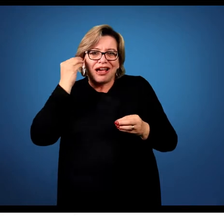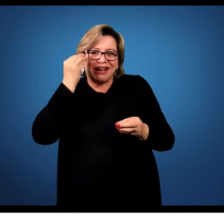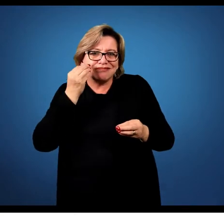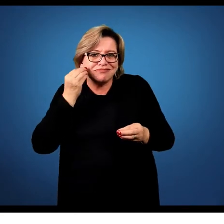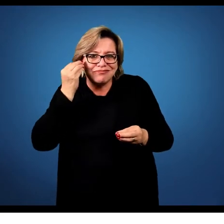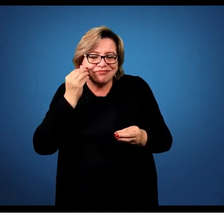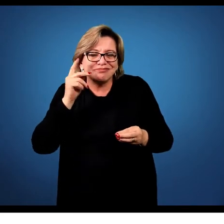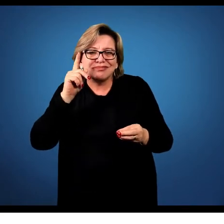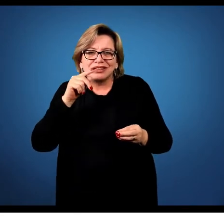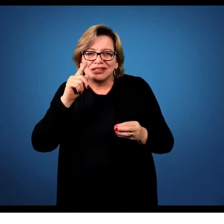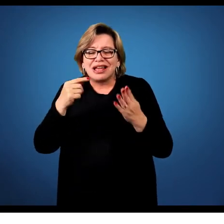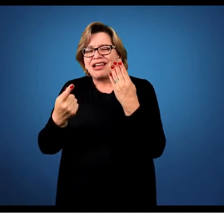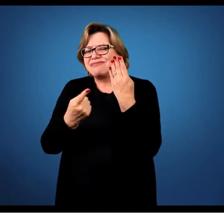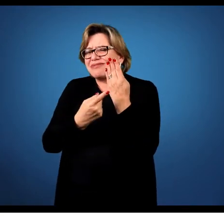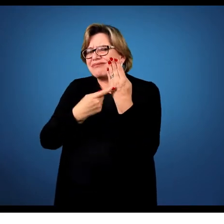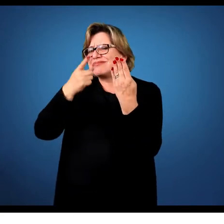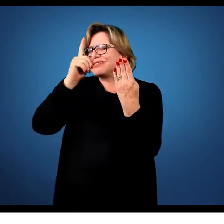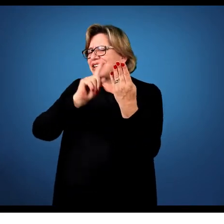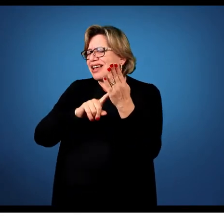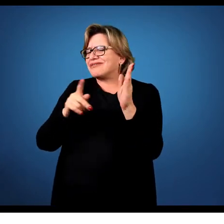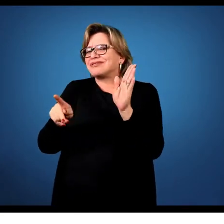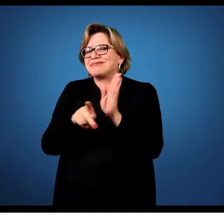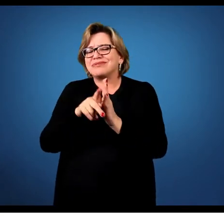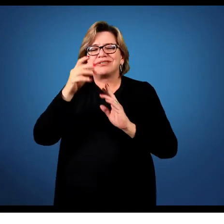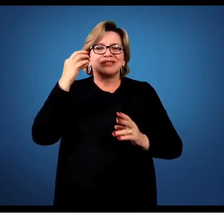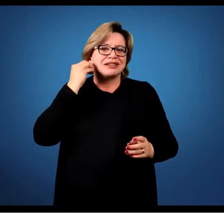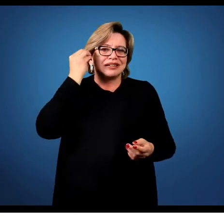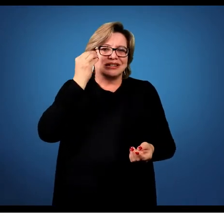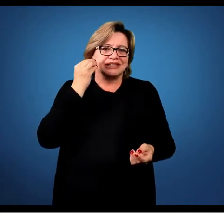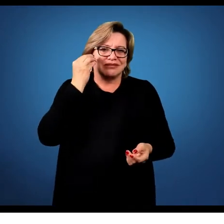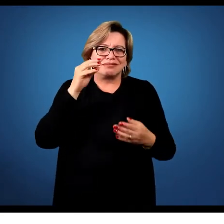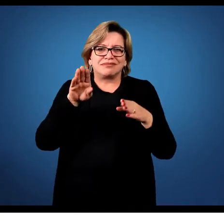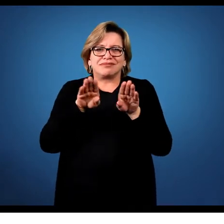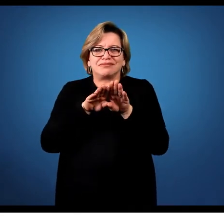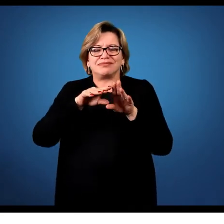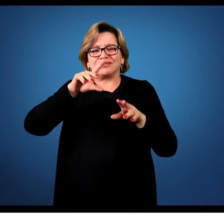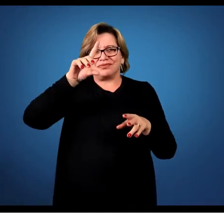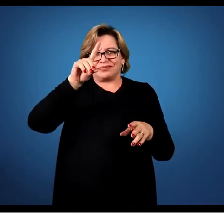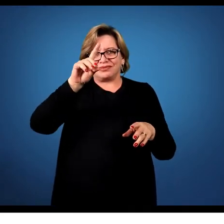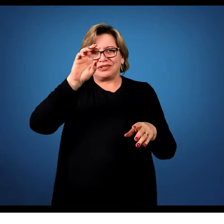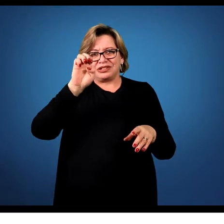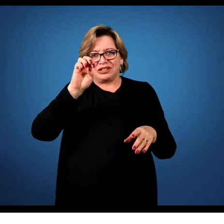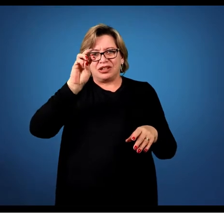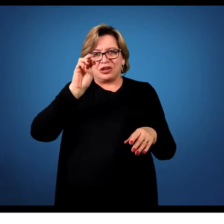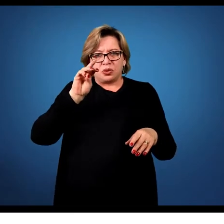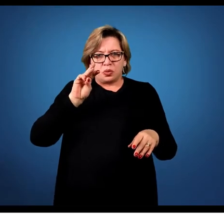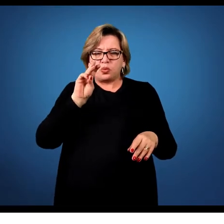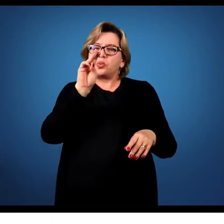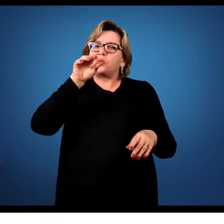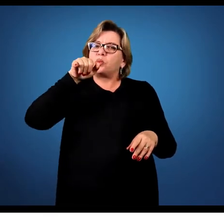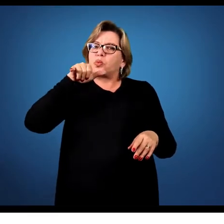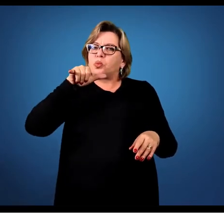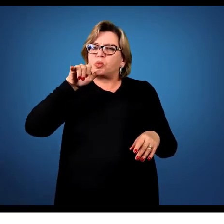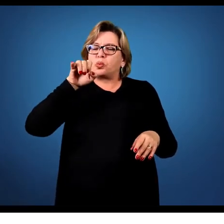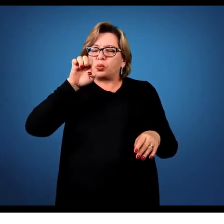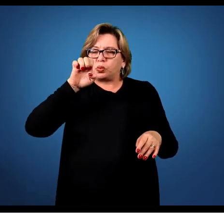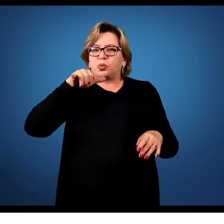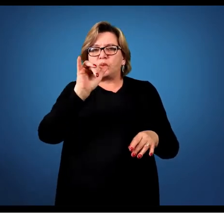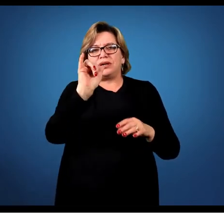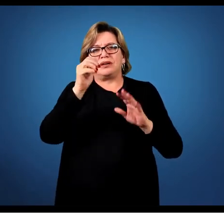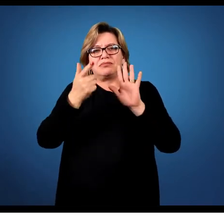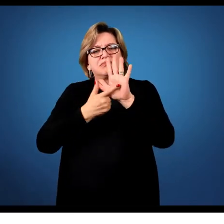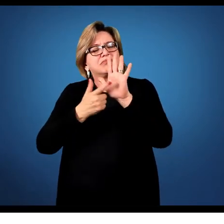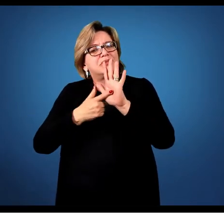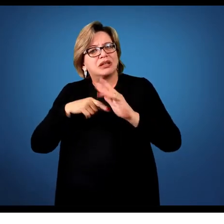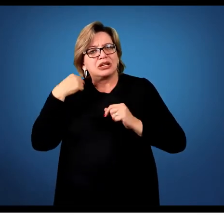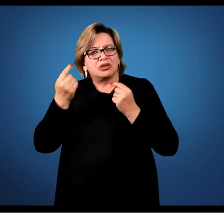explicação acerca da experiência. E o próprio Dewey fala que a gente determina uma experiência como